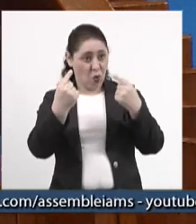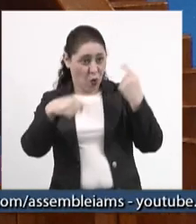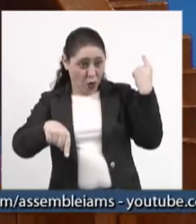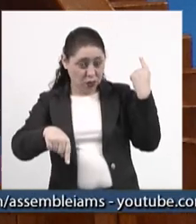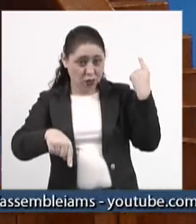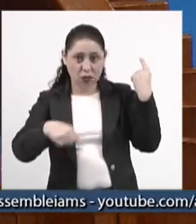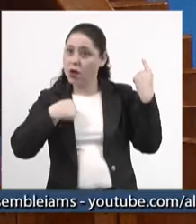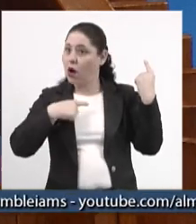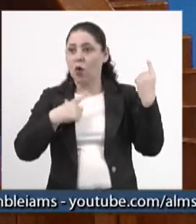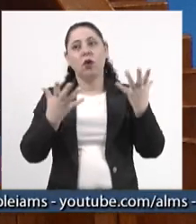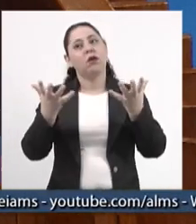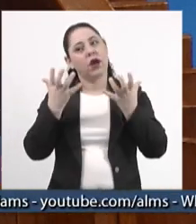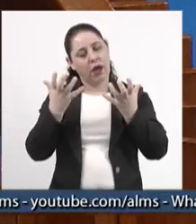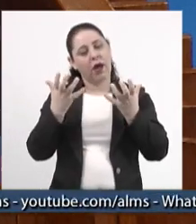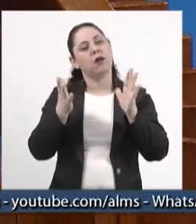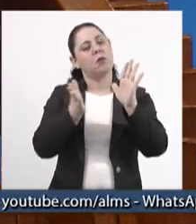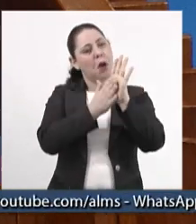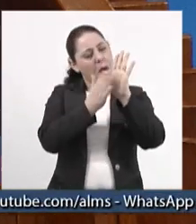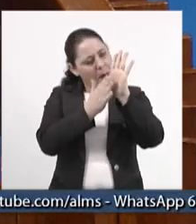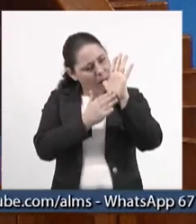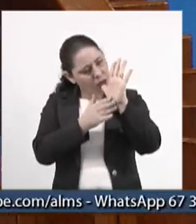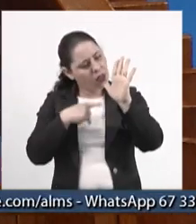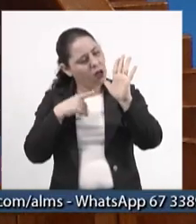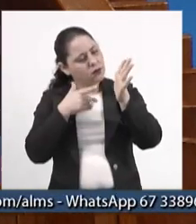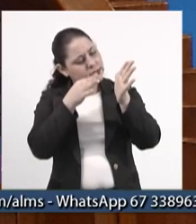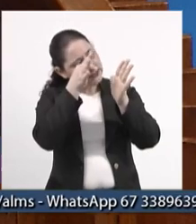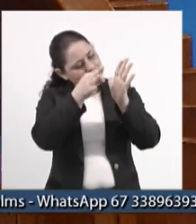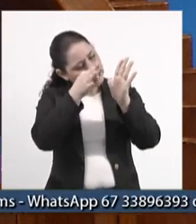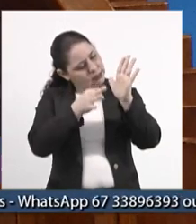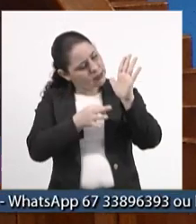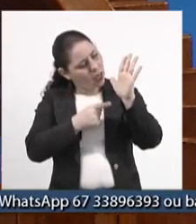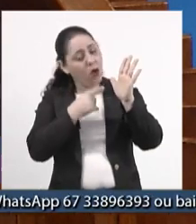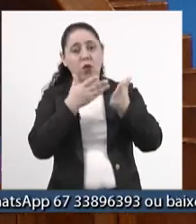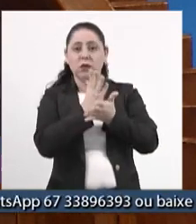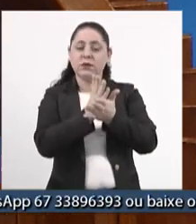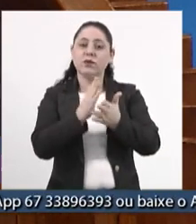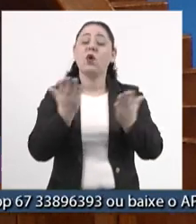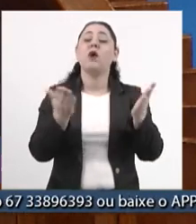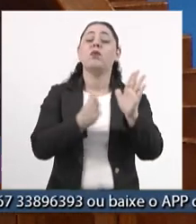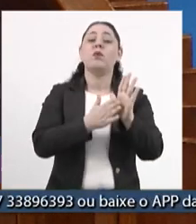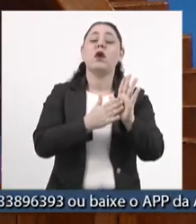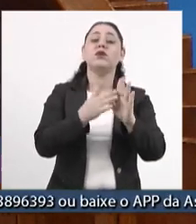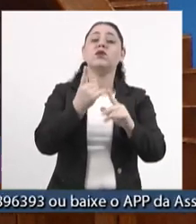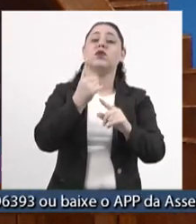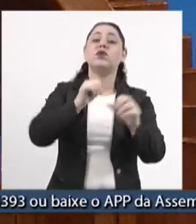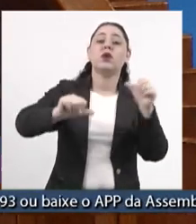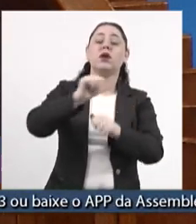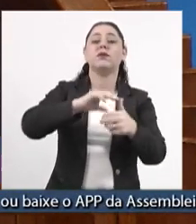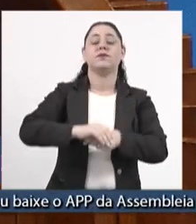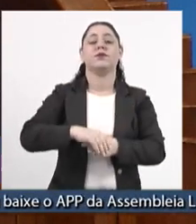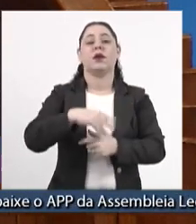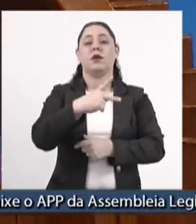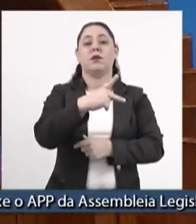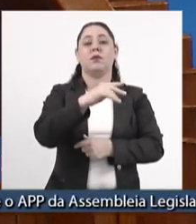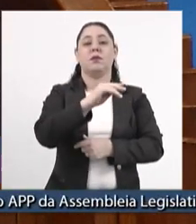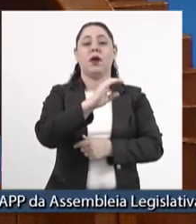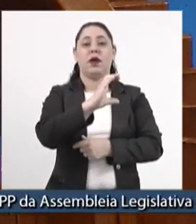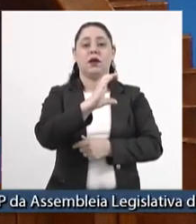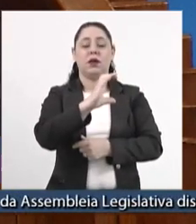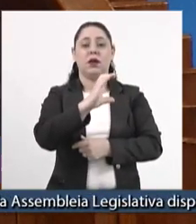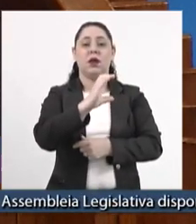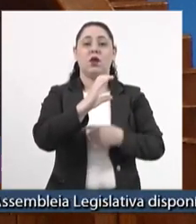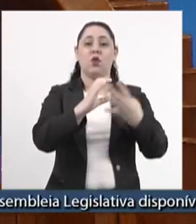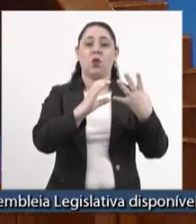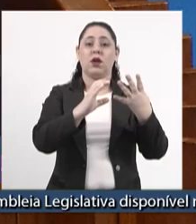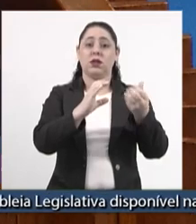Não, eu sou favorável a uma série de propostas. Que proposta alternativa que nós teríamos? Além da PEC 45, tem a PEC